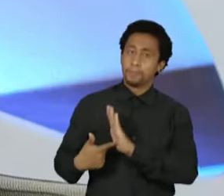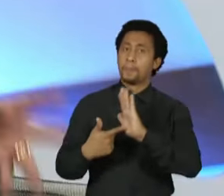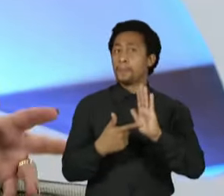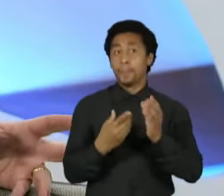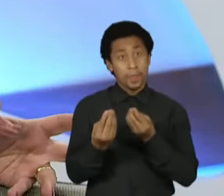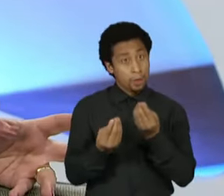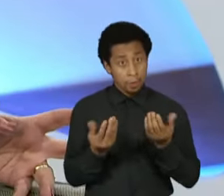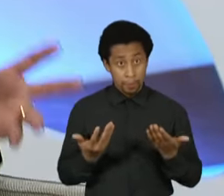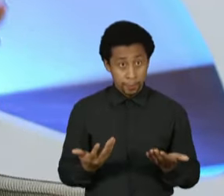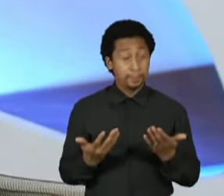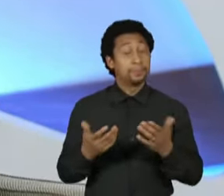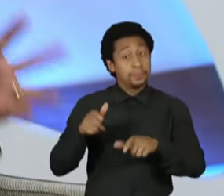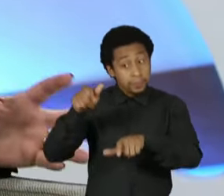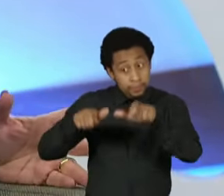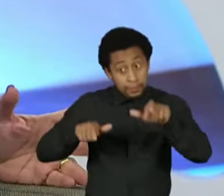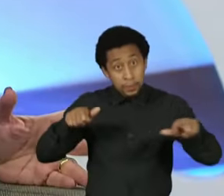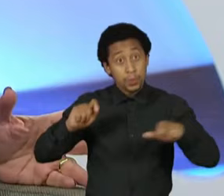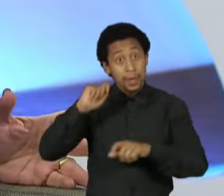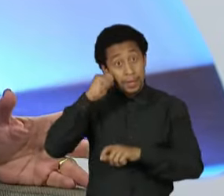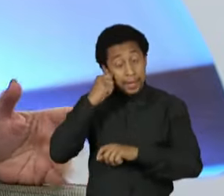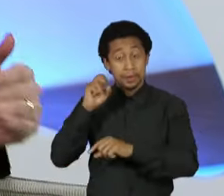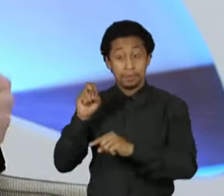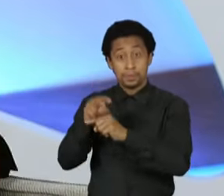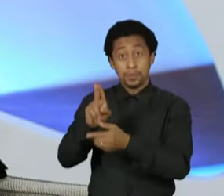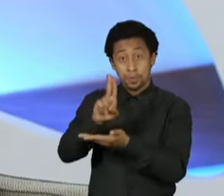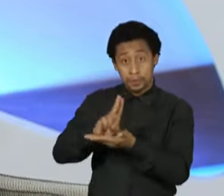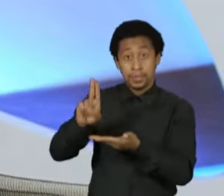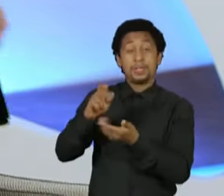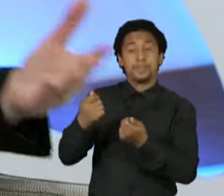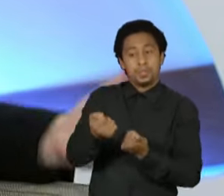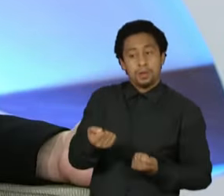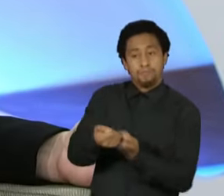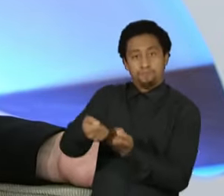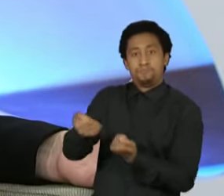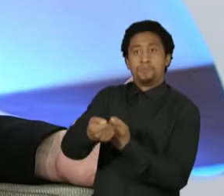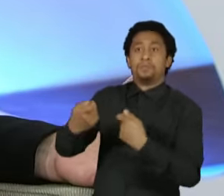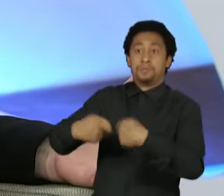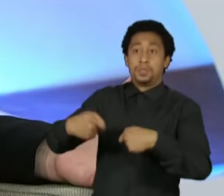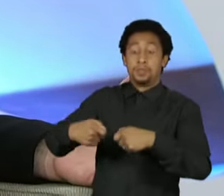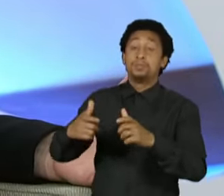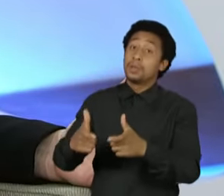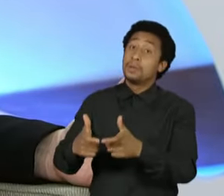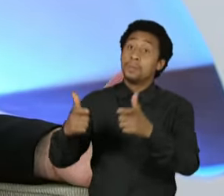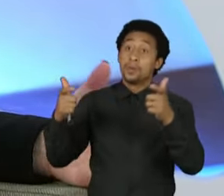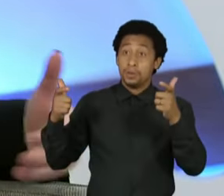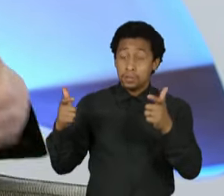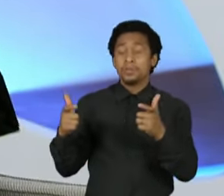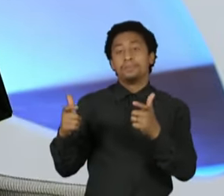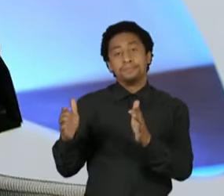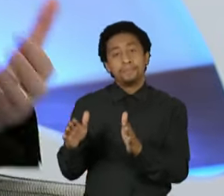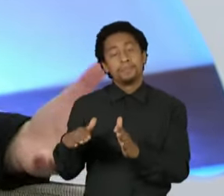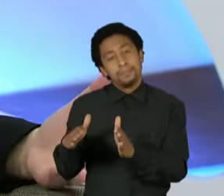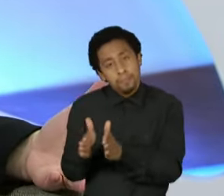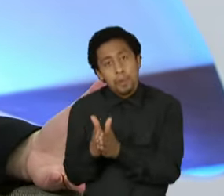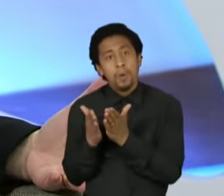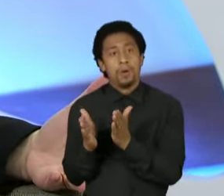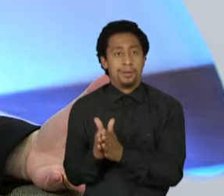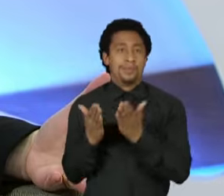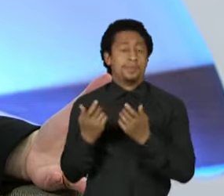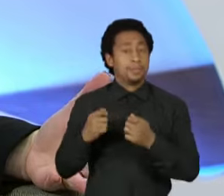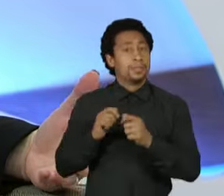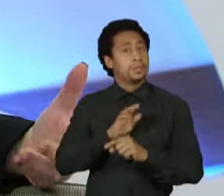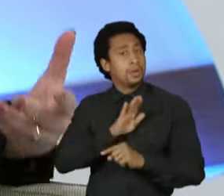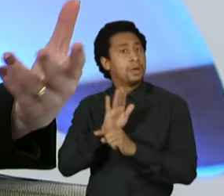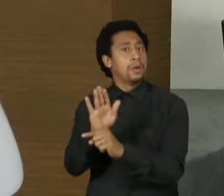E os nossos negros nas universidades têm que estar melhor assistidos, porque normalmente, muitas vezes, eles vêm de comunidades mais pobres, eles precisam, muitas